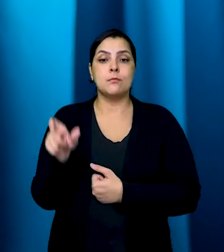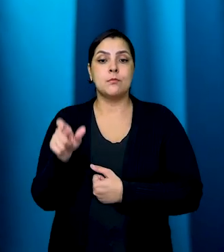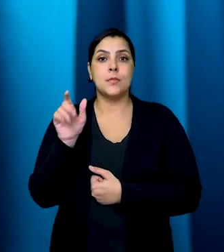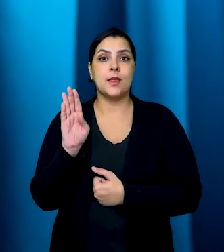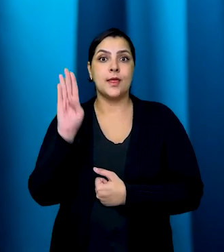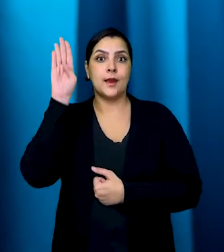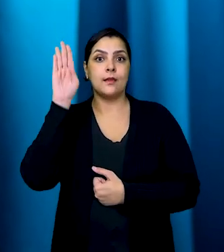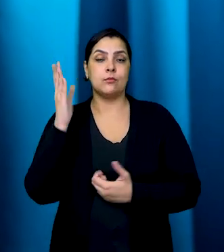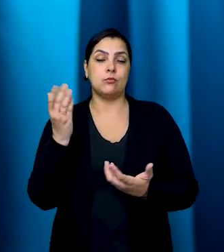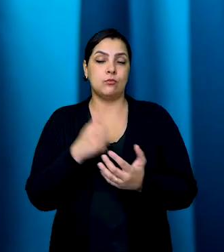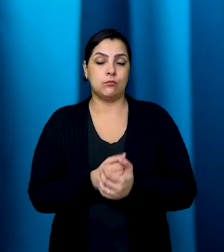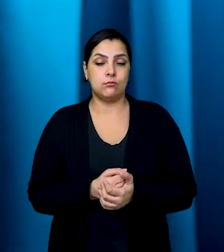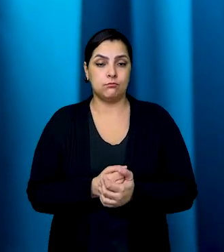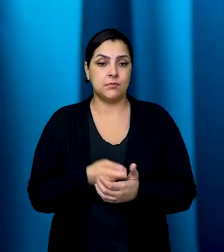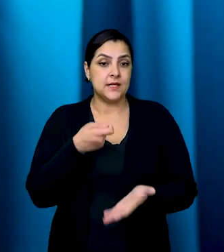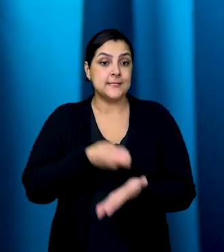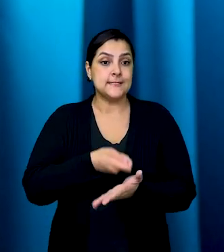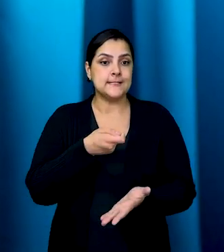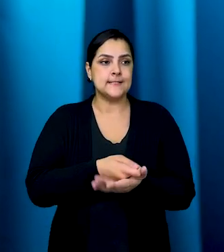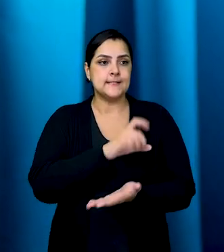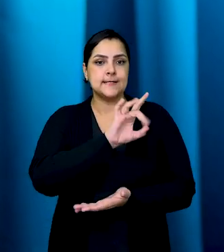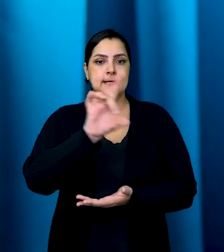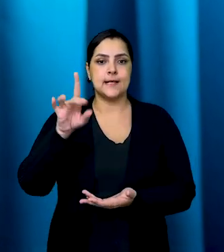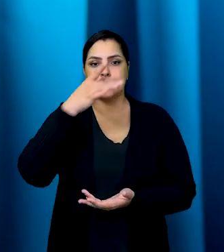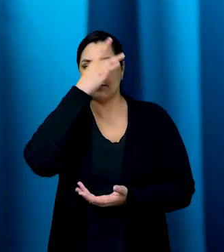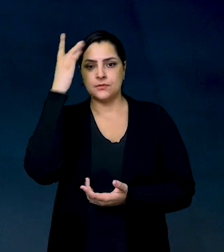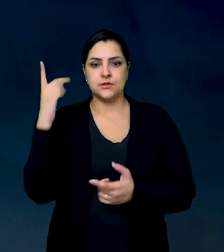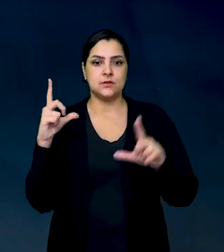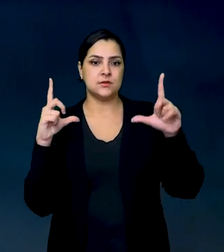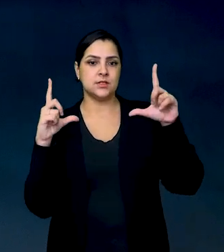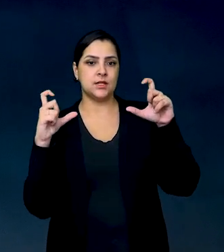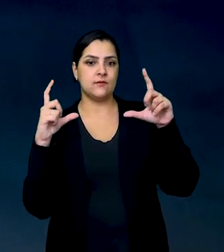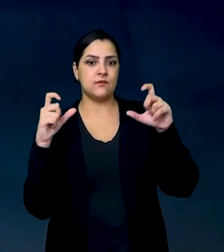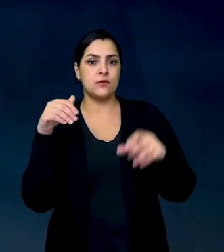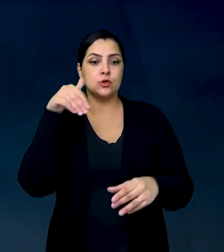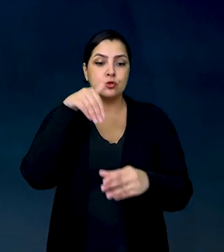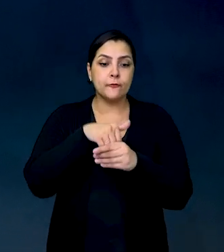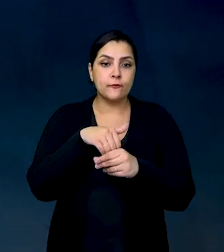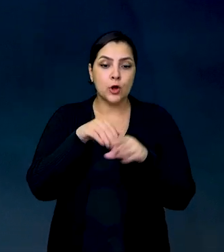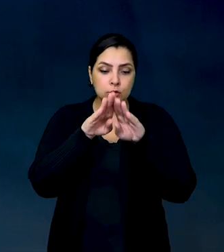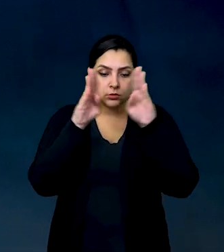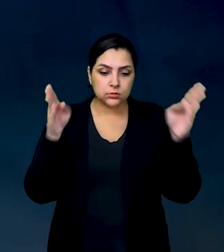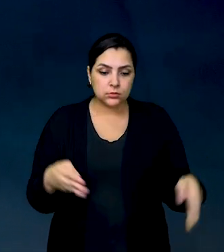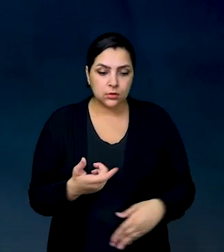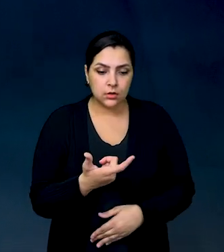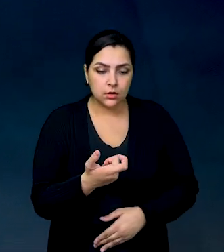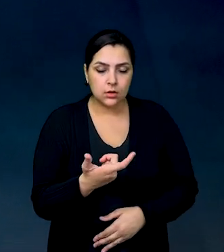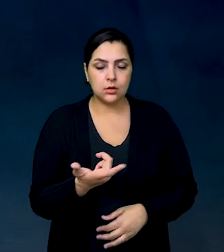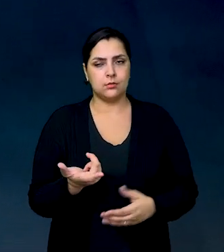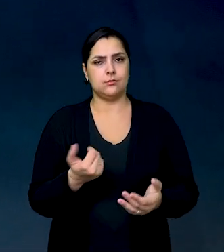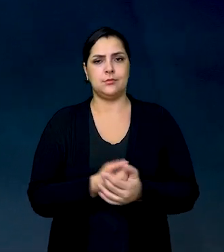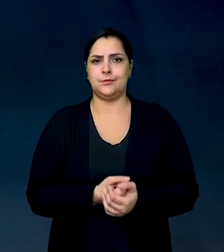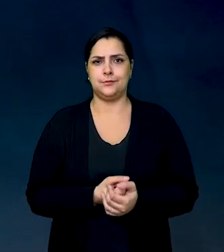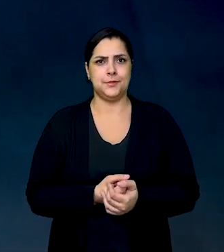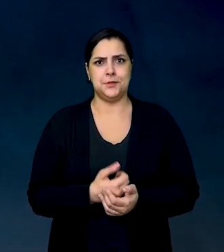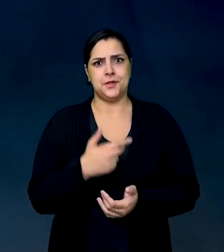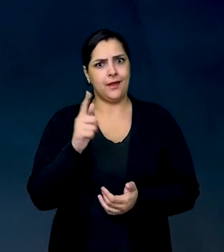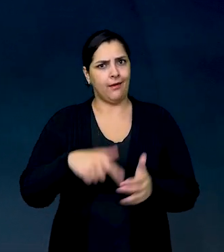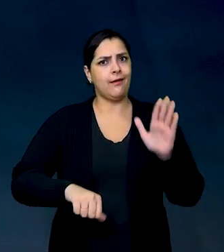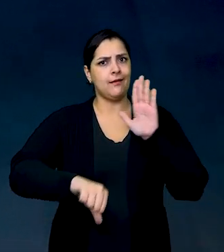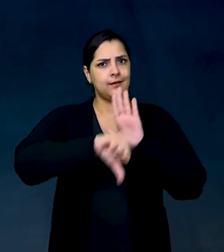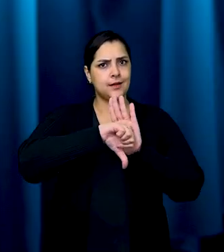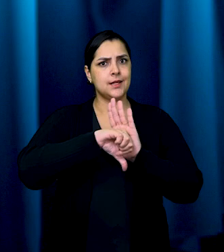candidato. Era exigido que cada pessoa tirasse uma fotografia do voto dentro da cabine, o que é